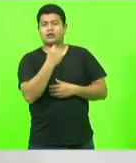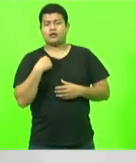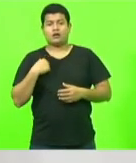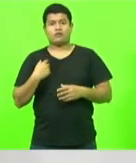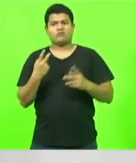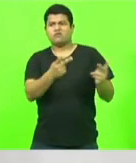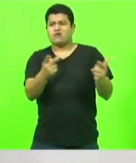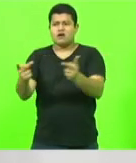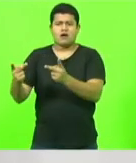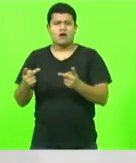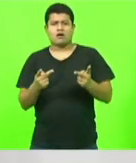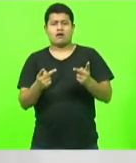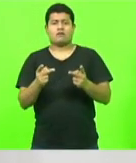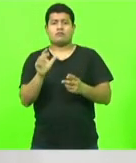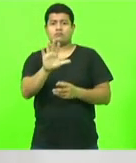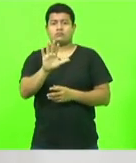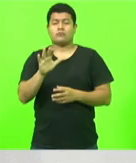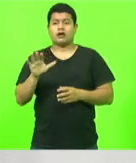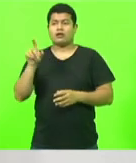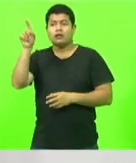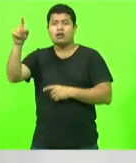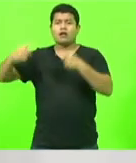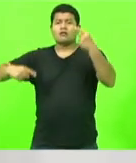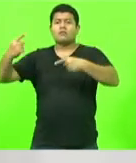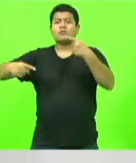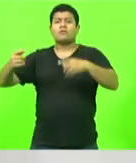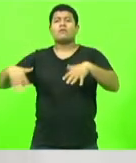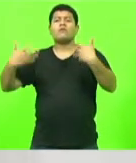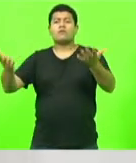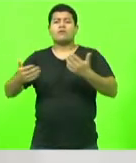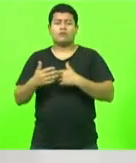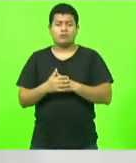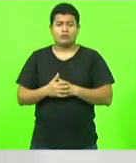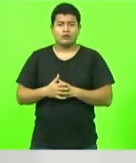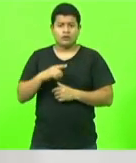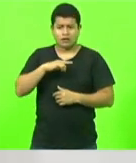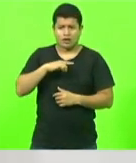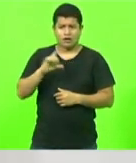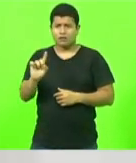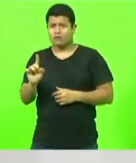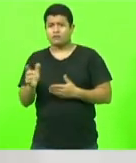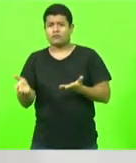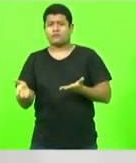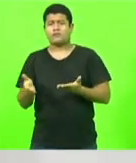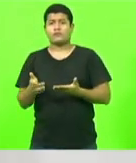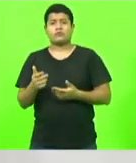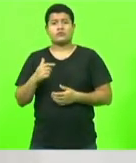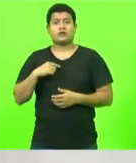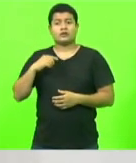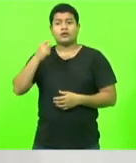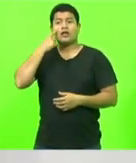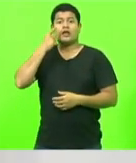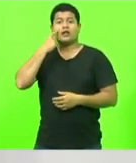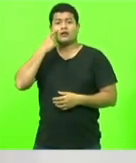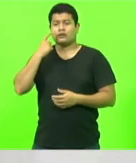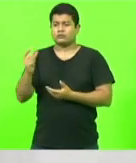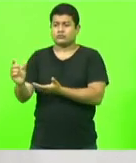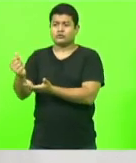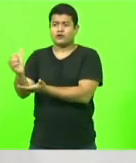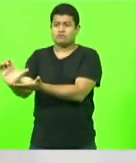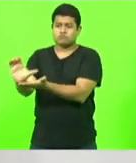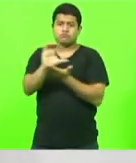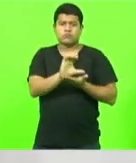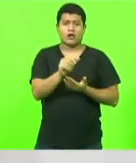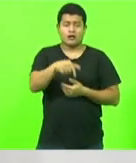aí, quantos deles estão fazendo o debate, estão fazendo as cobranças e buscando recursos para colocar nas rodovias federais no Estado de Santa Catarina.